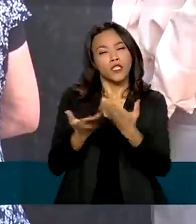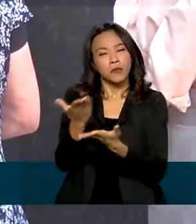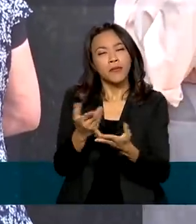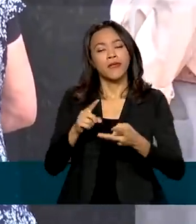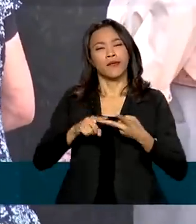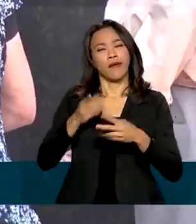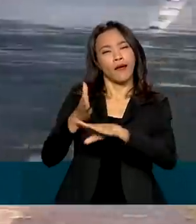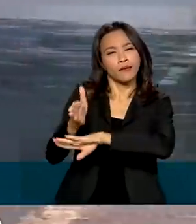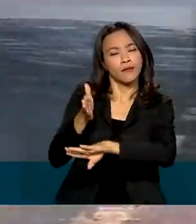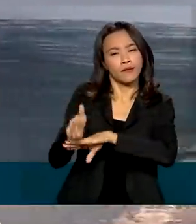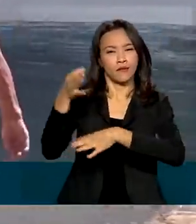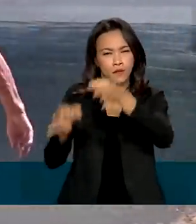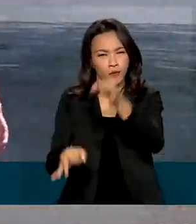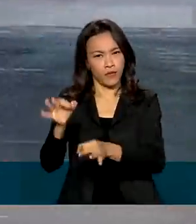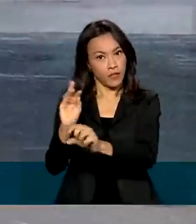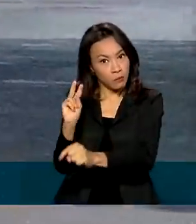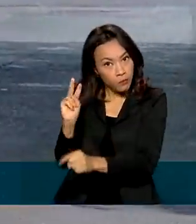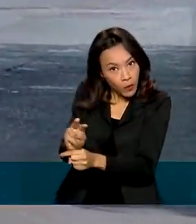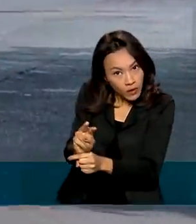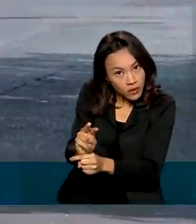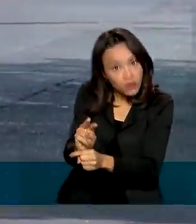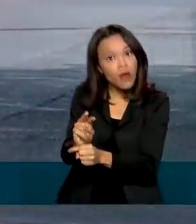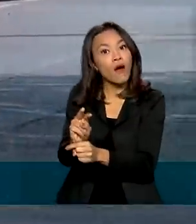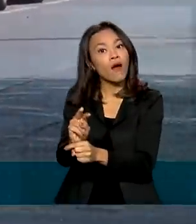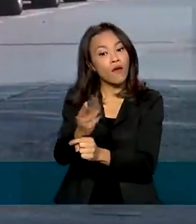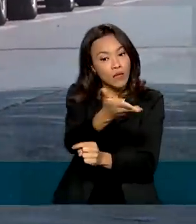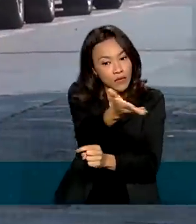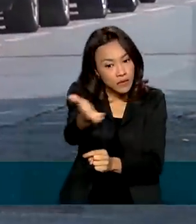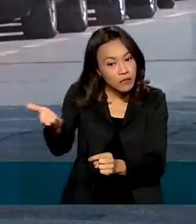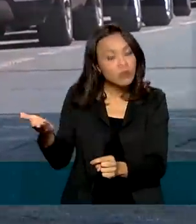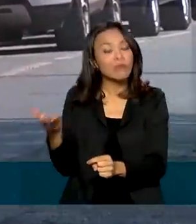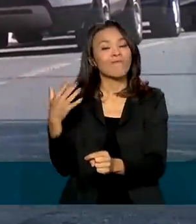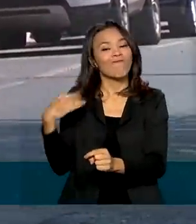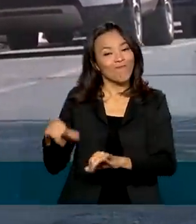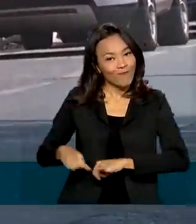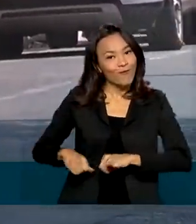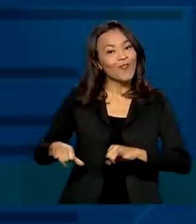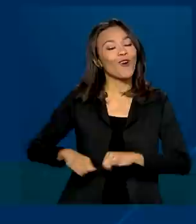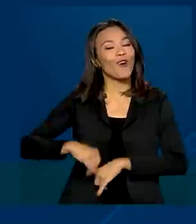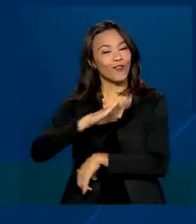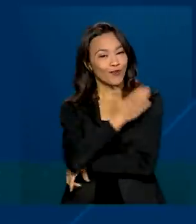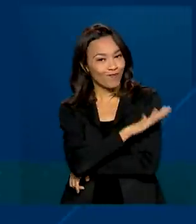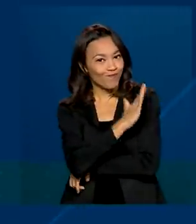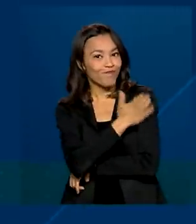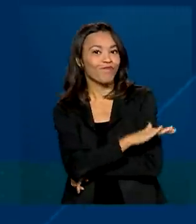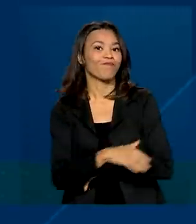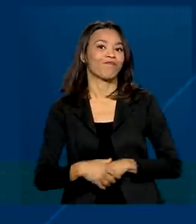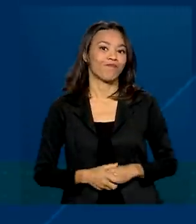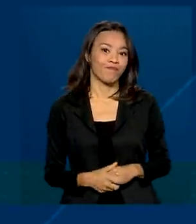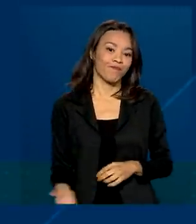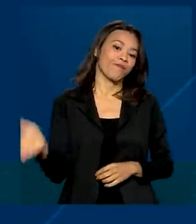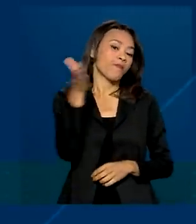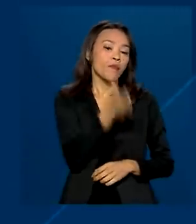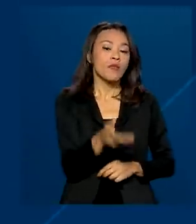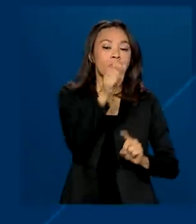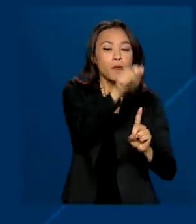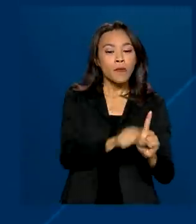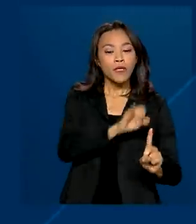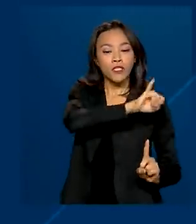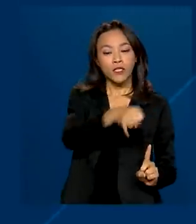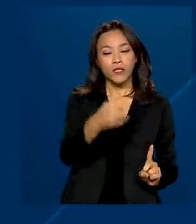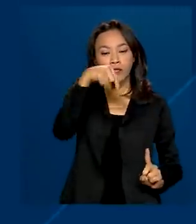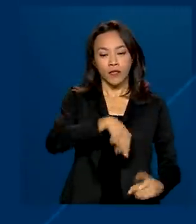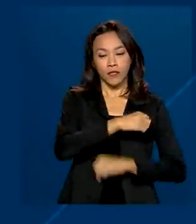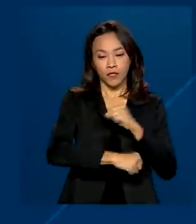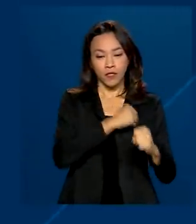justiça e proteção, é vulnerável e sofre discriminação. Apenas em janeiro deste ano, mais